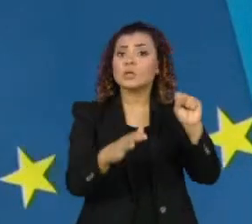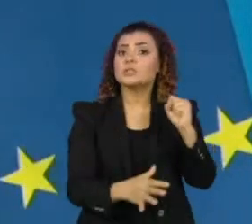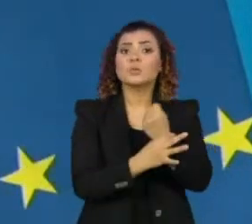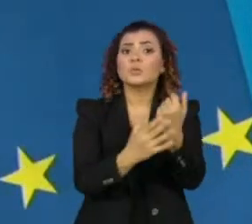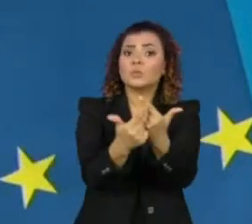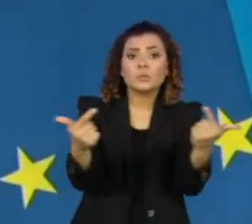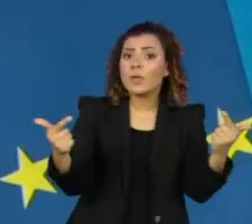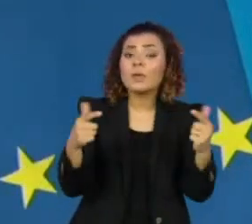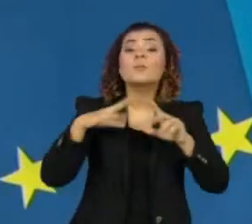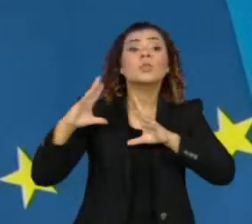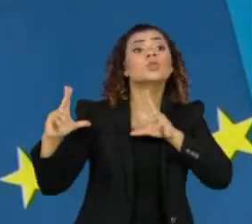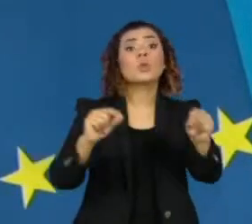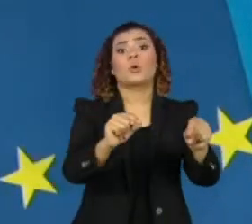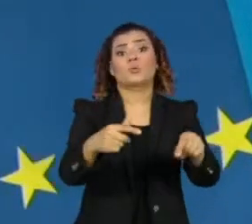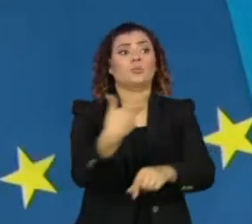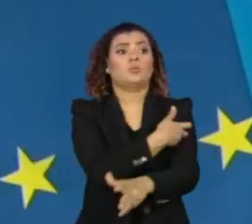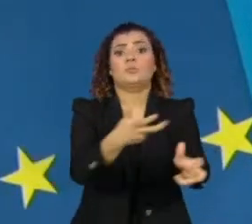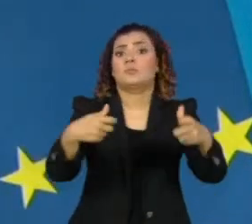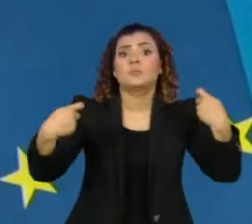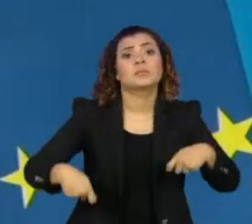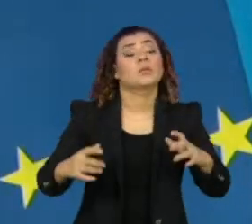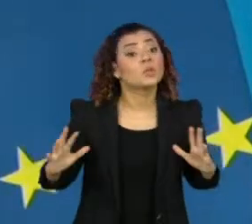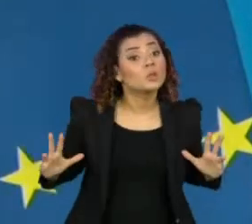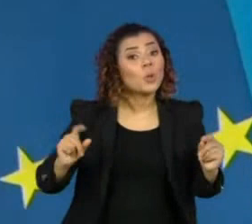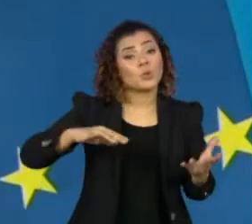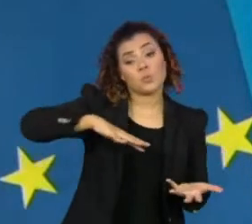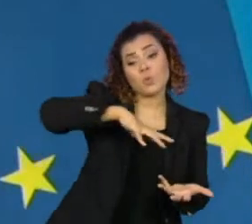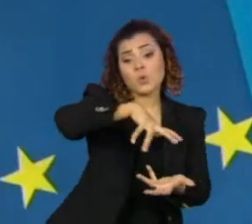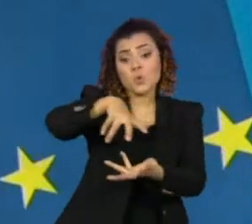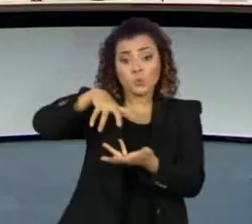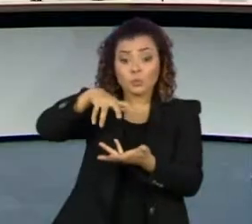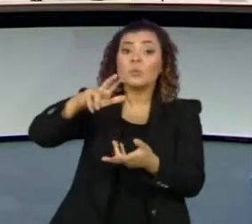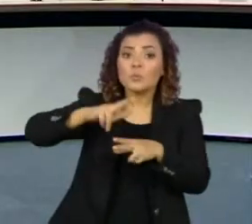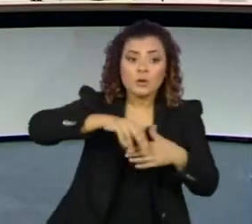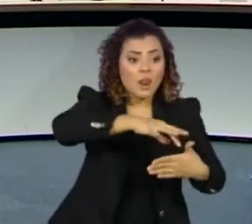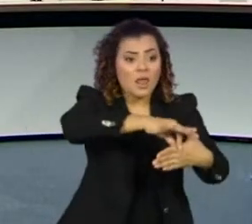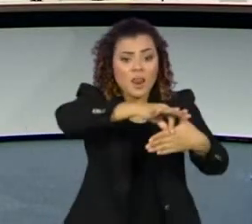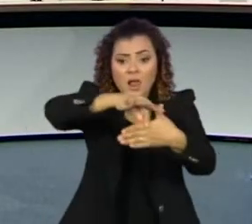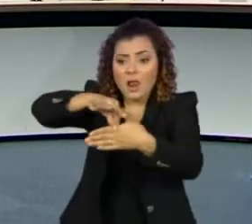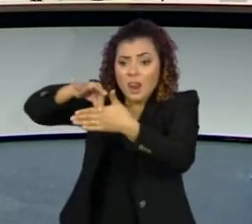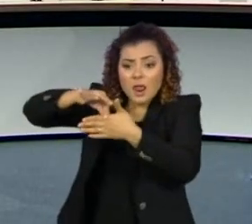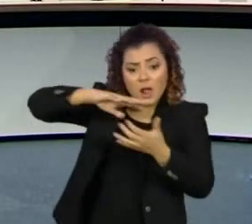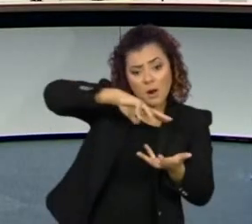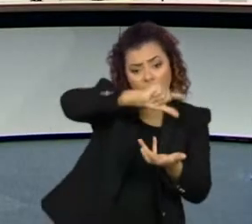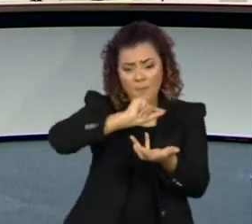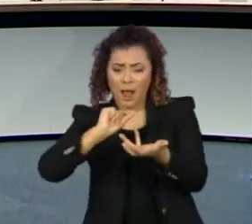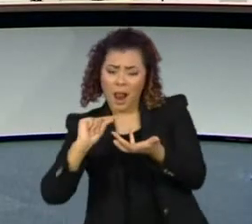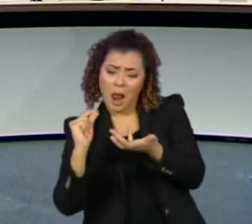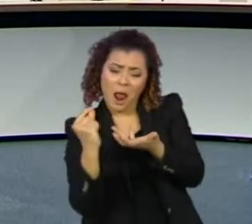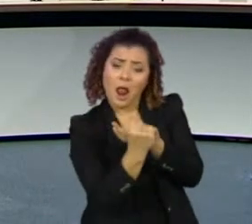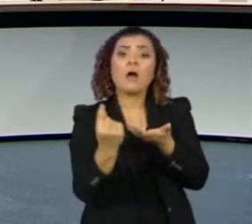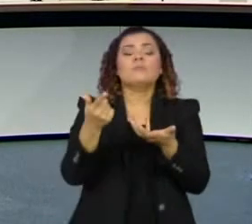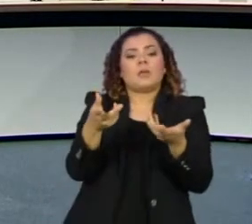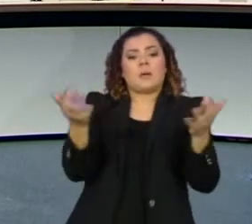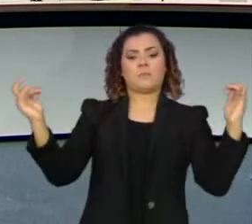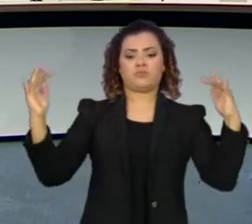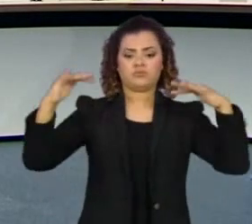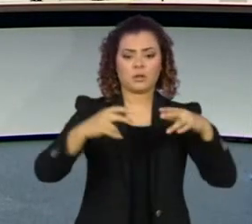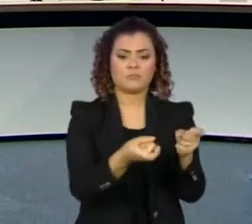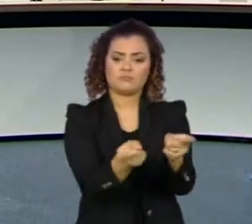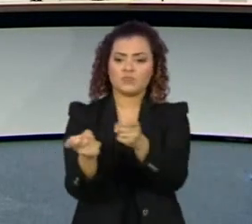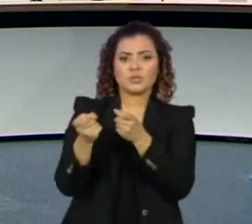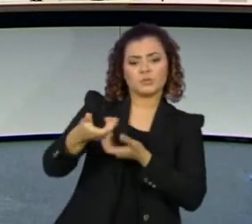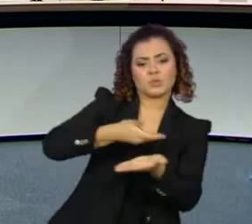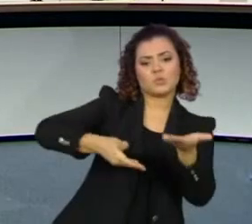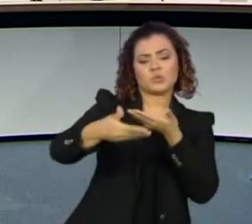até que todos estejam seguros. E é por isso que líderes de todas as regiões do mundo estão se reunindo para propor